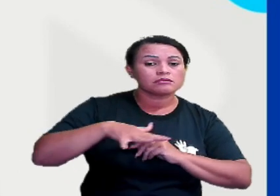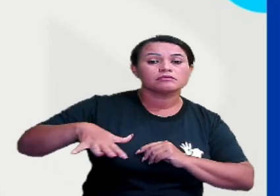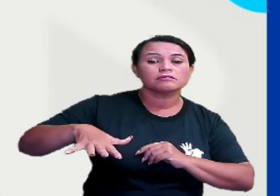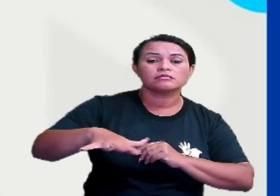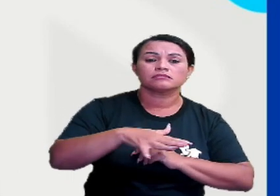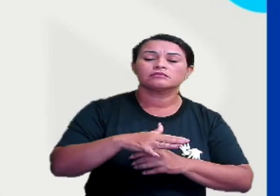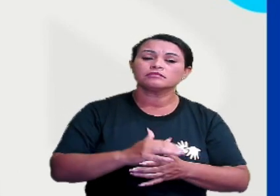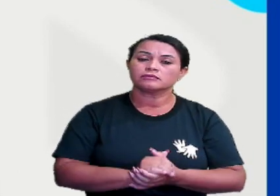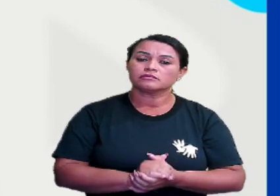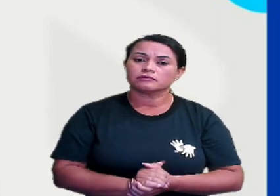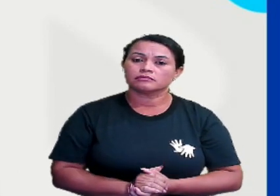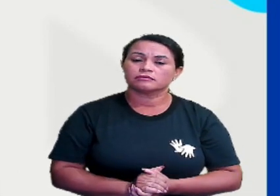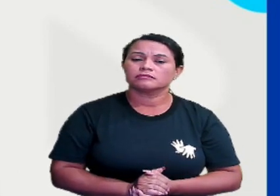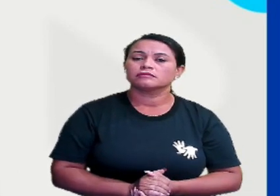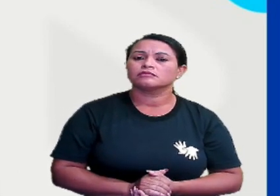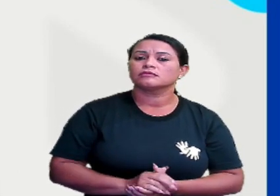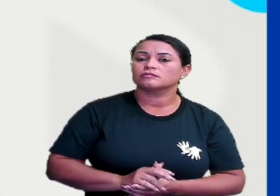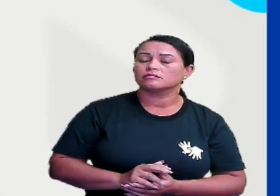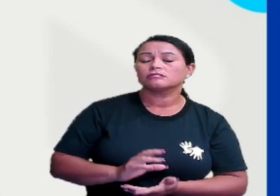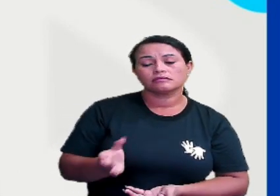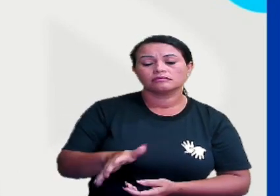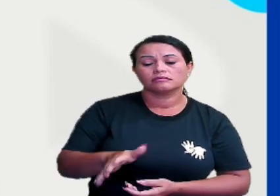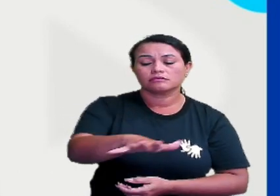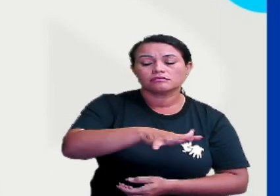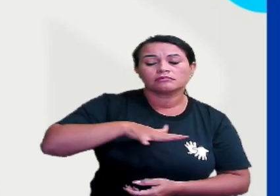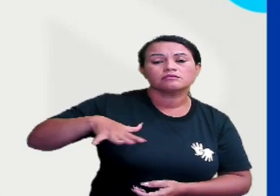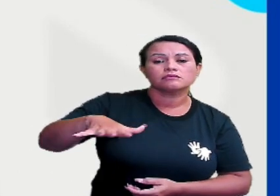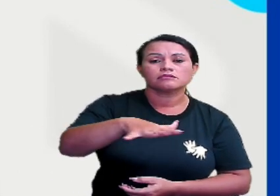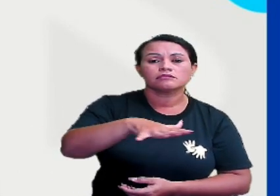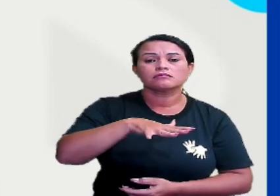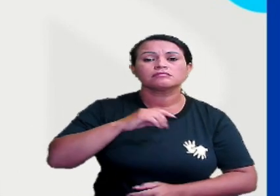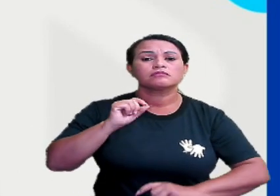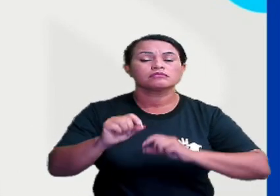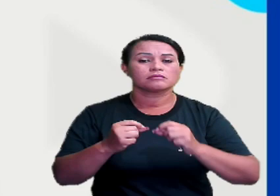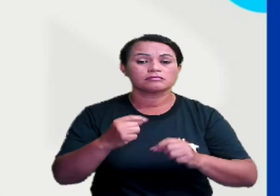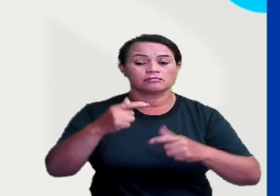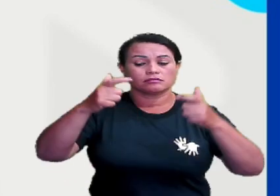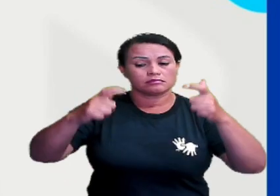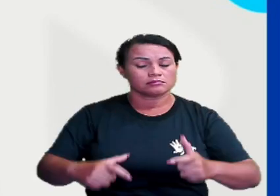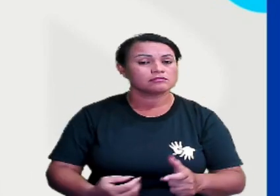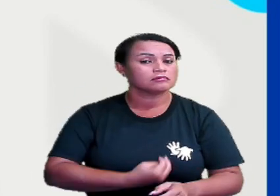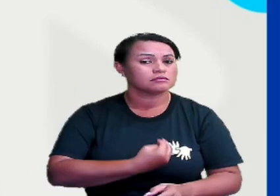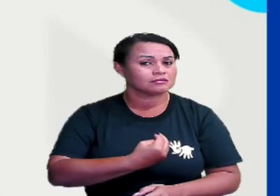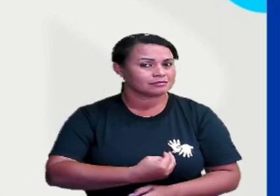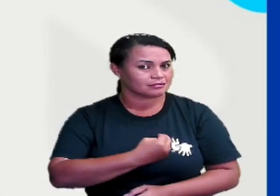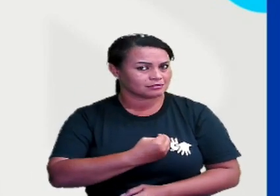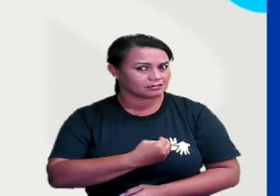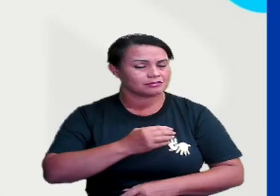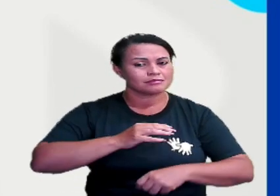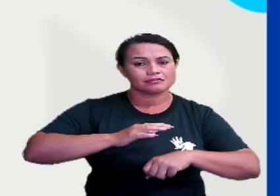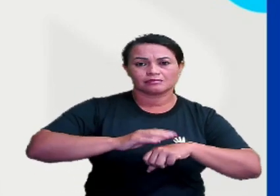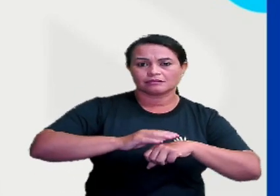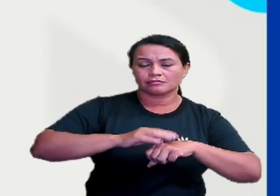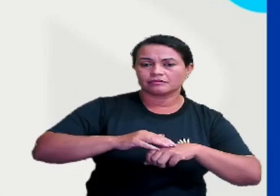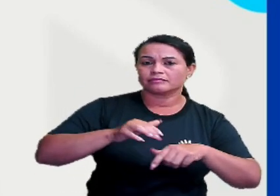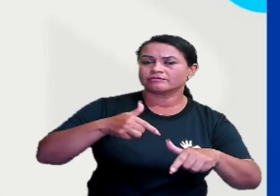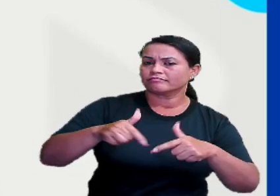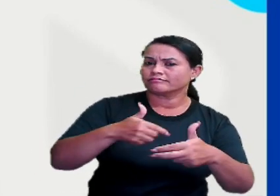geográfico? Chama-se espaço geográfico o lugar onde vivemos e realizamos nossas atividades,